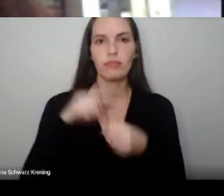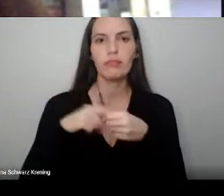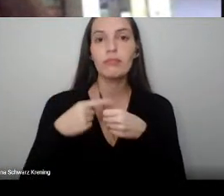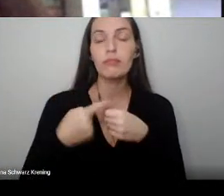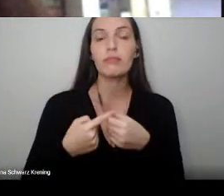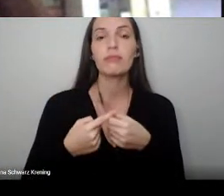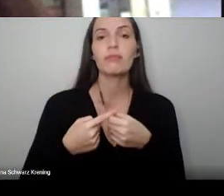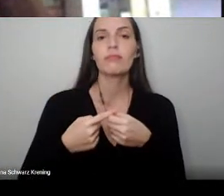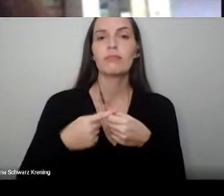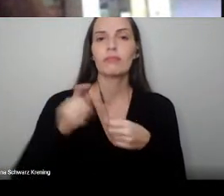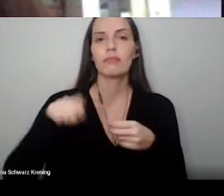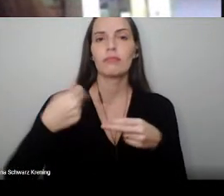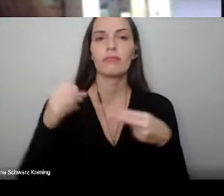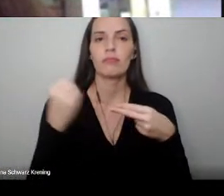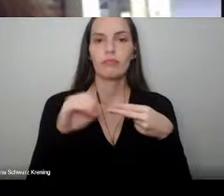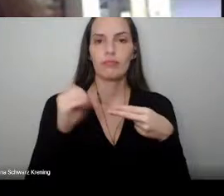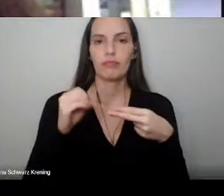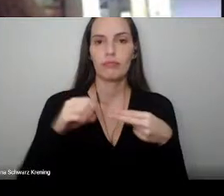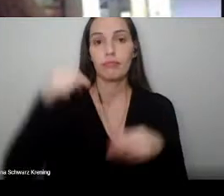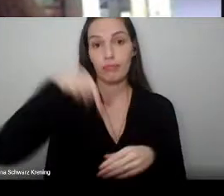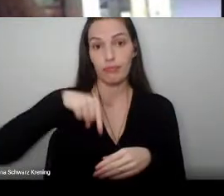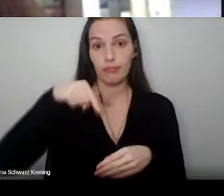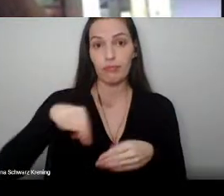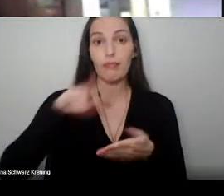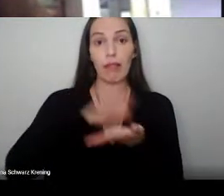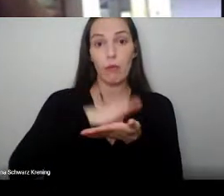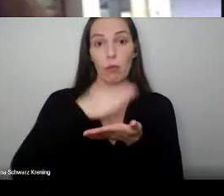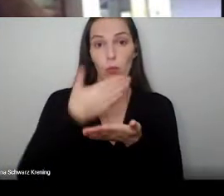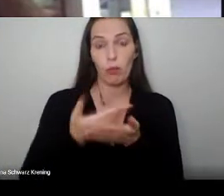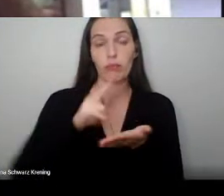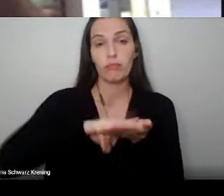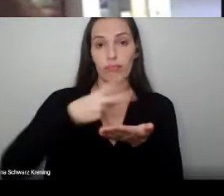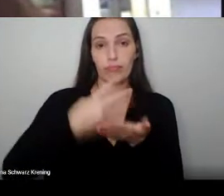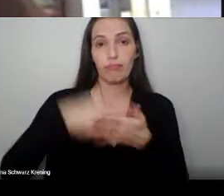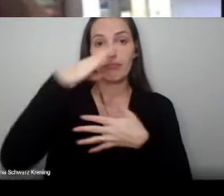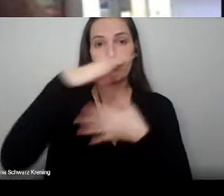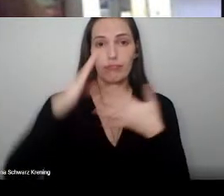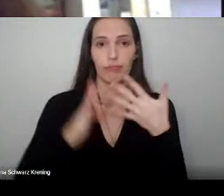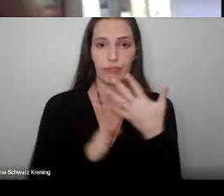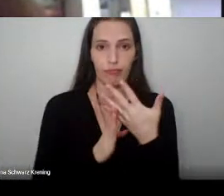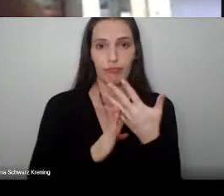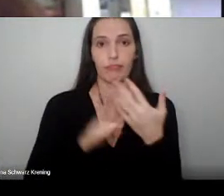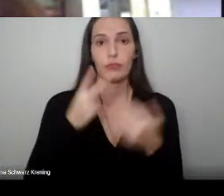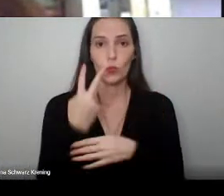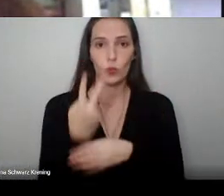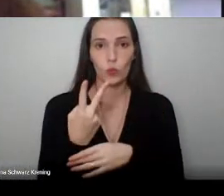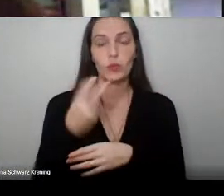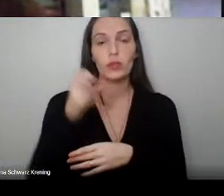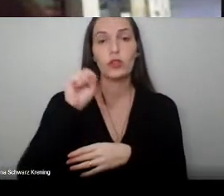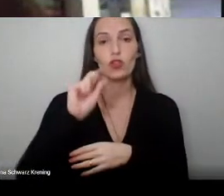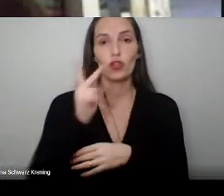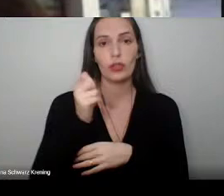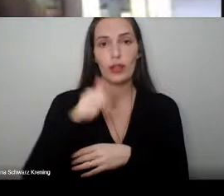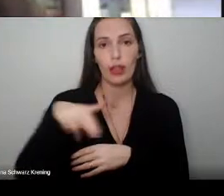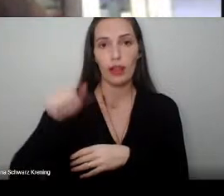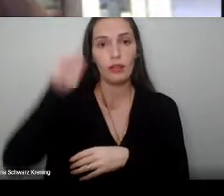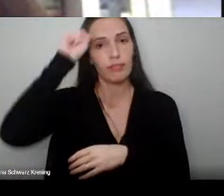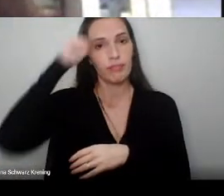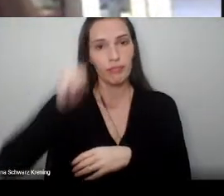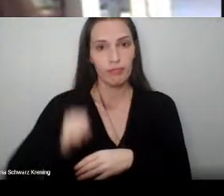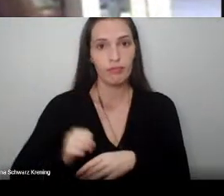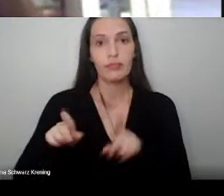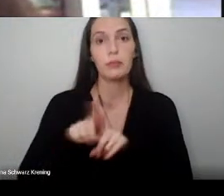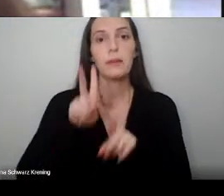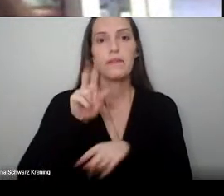das tradutoras e intérpretes de língua brasileira de sinais, Shana Krenning e Vanise Flores. A sua